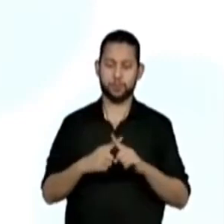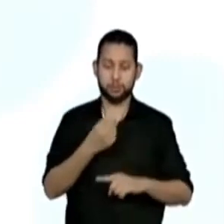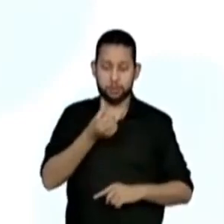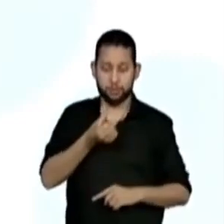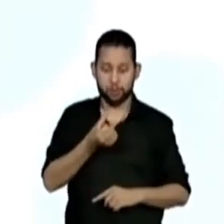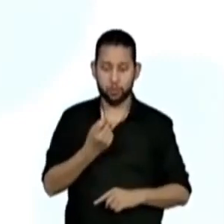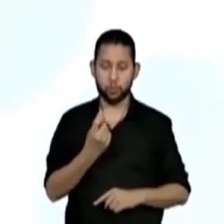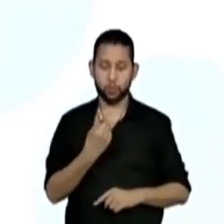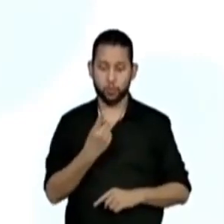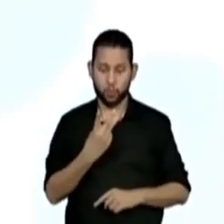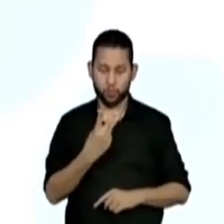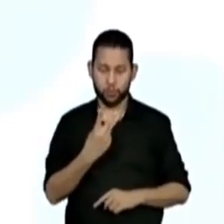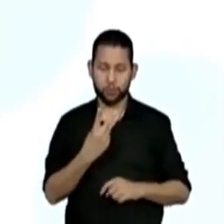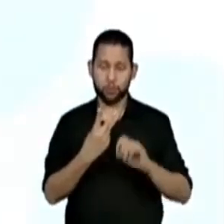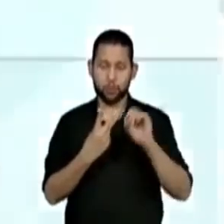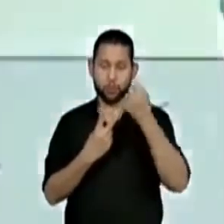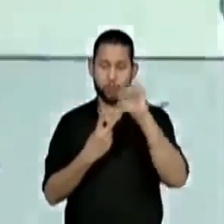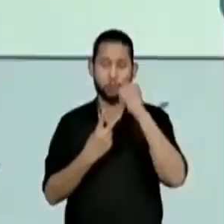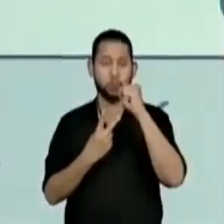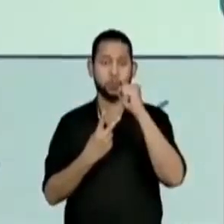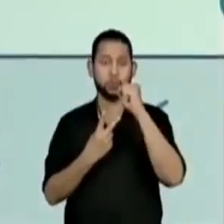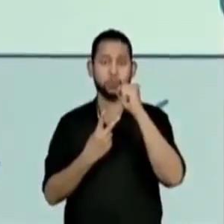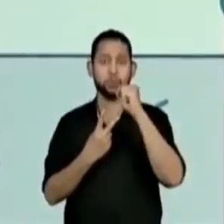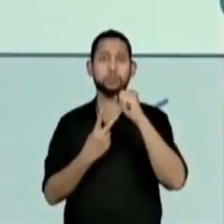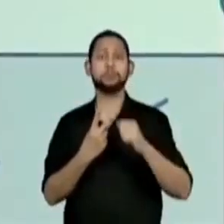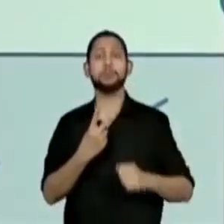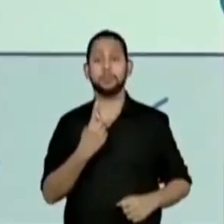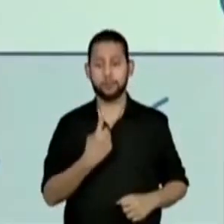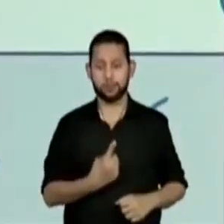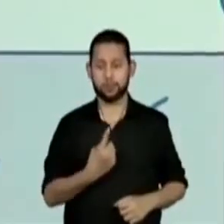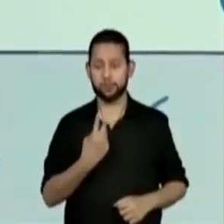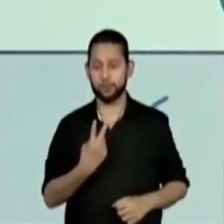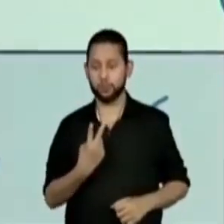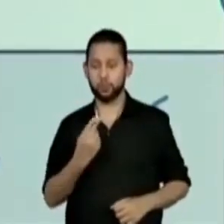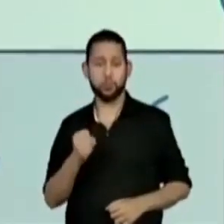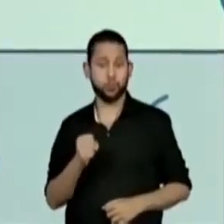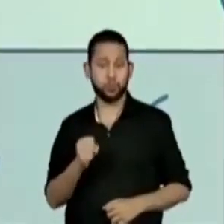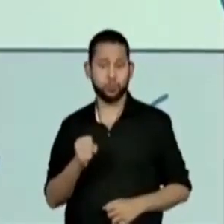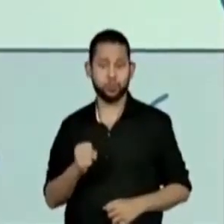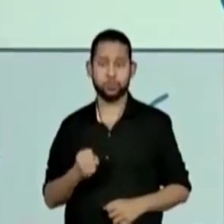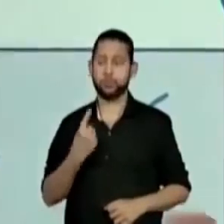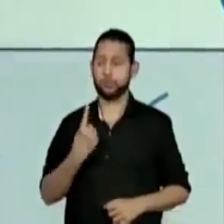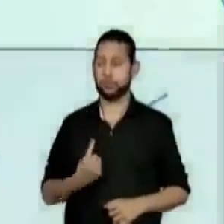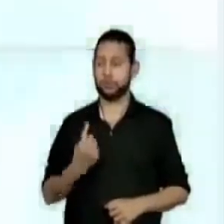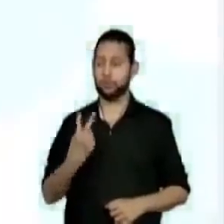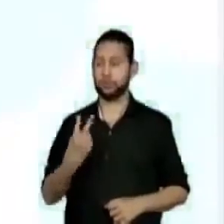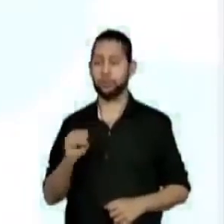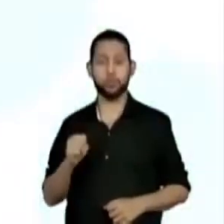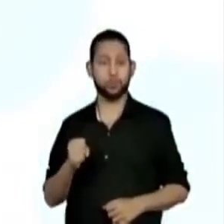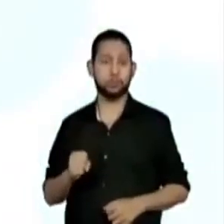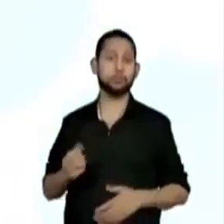vezes 6, 12. Então o dobro de 64 é